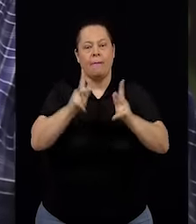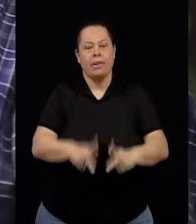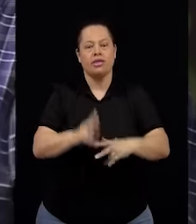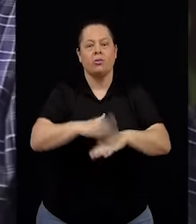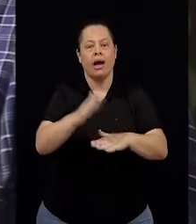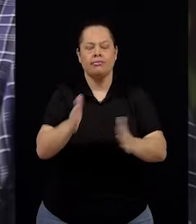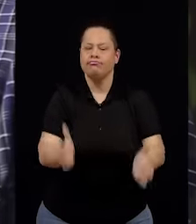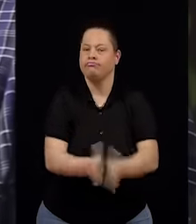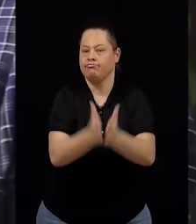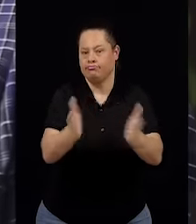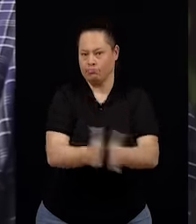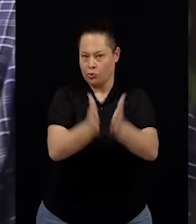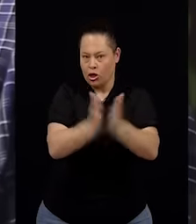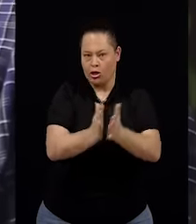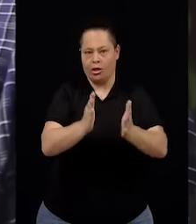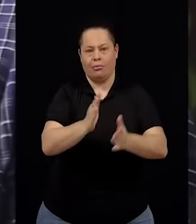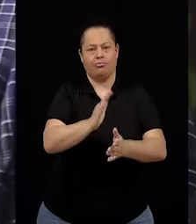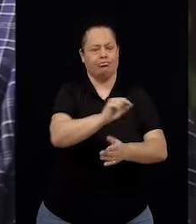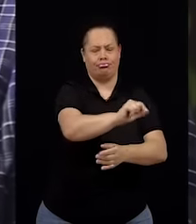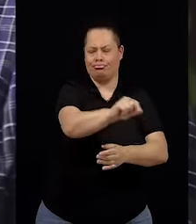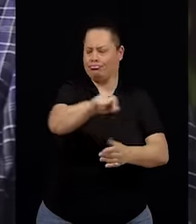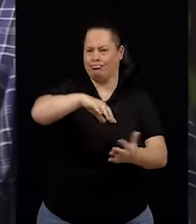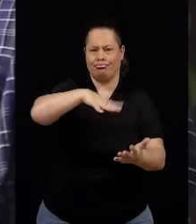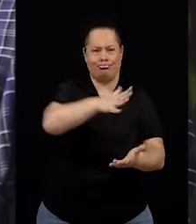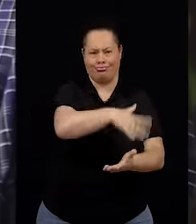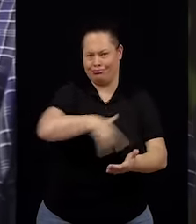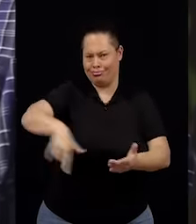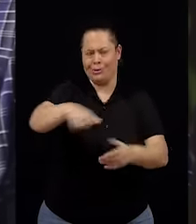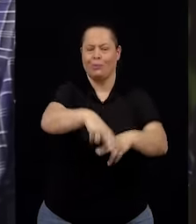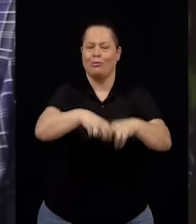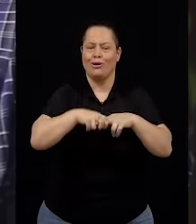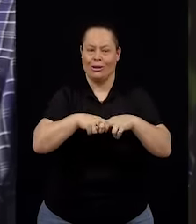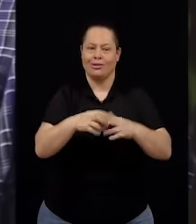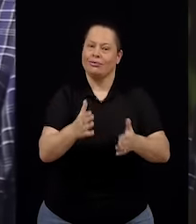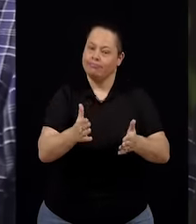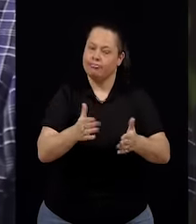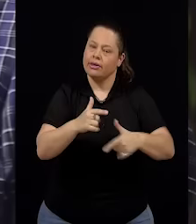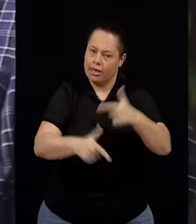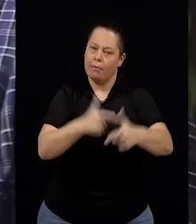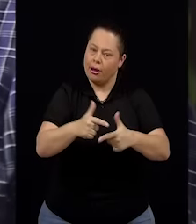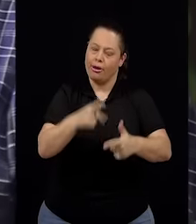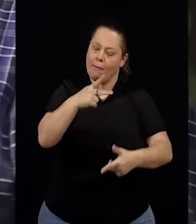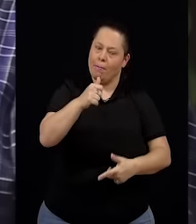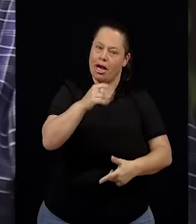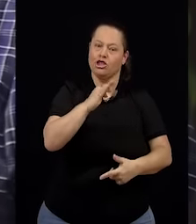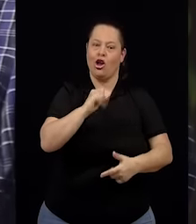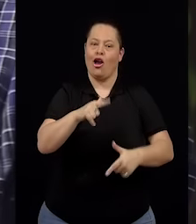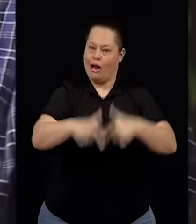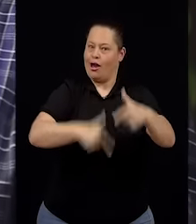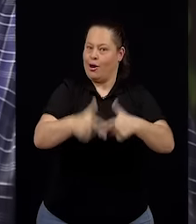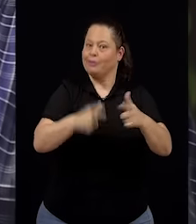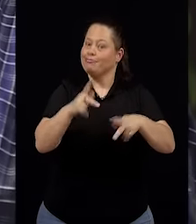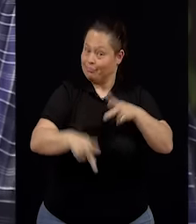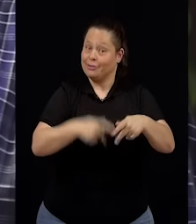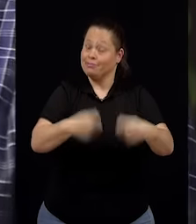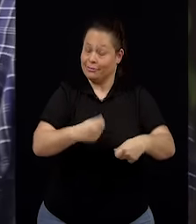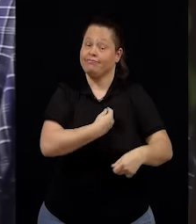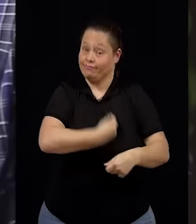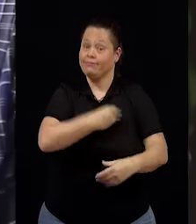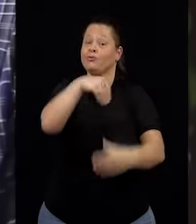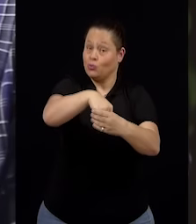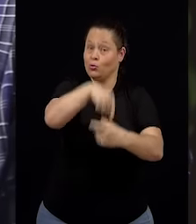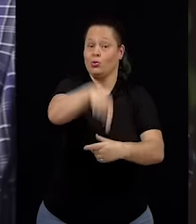empobrecidos, por meio das pastorais sociais que lá estão e que atuam